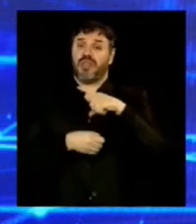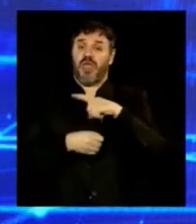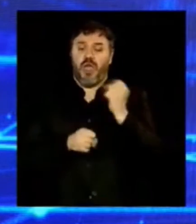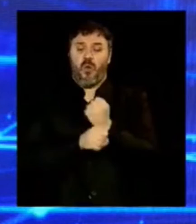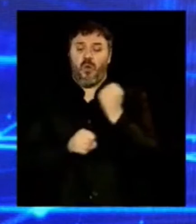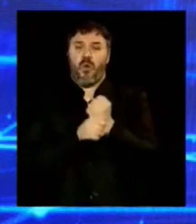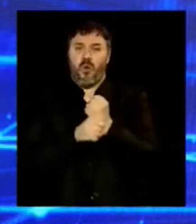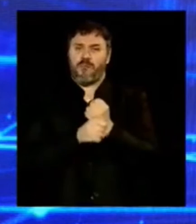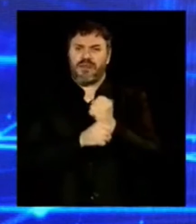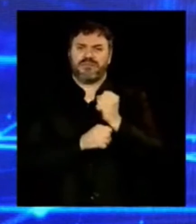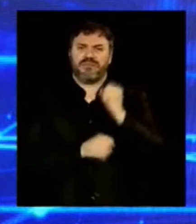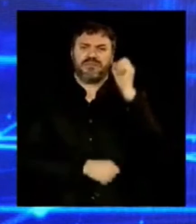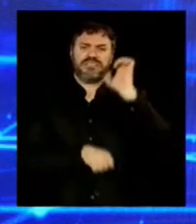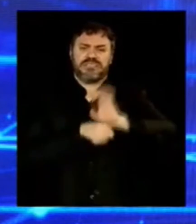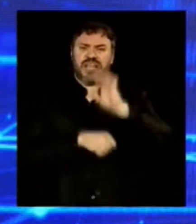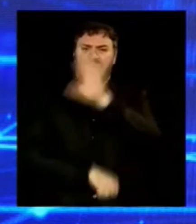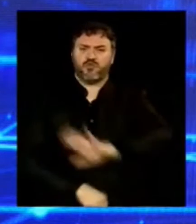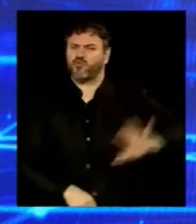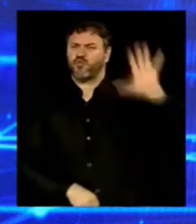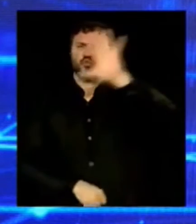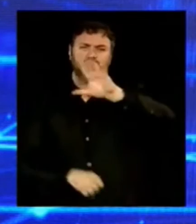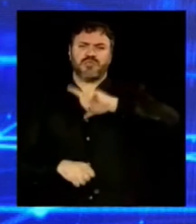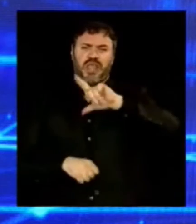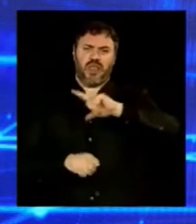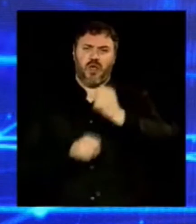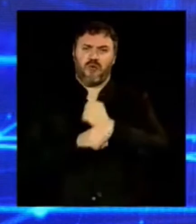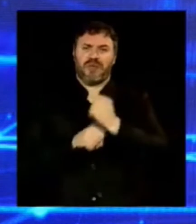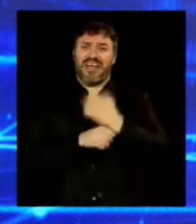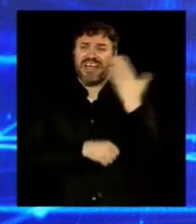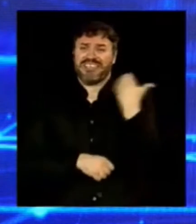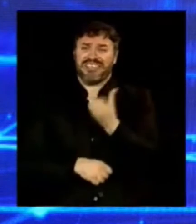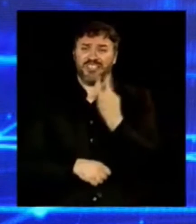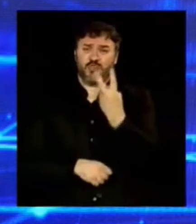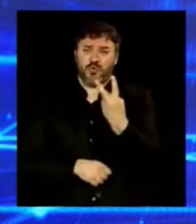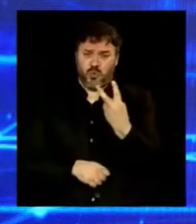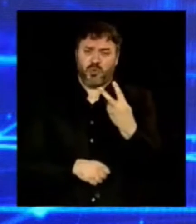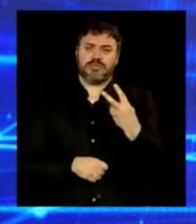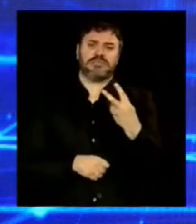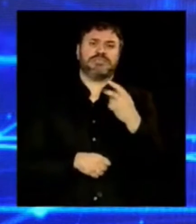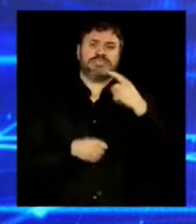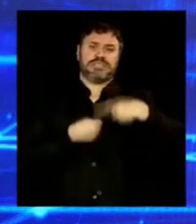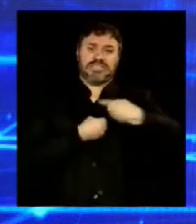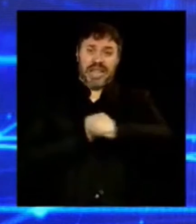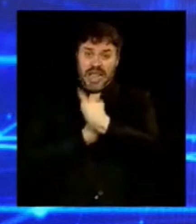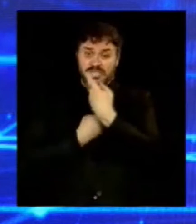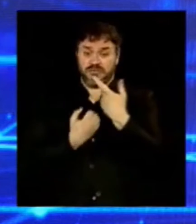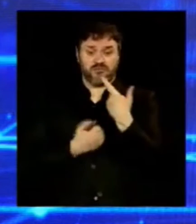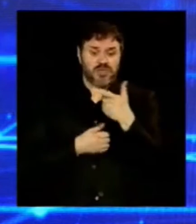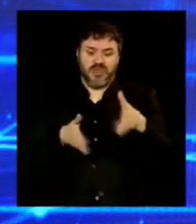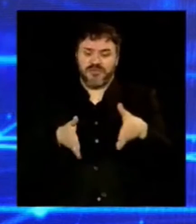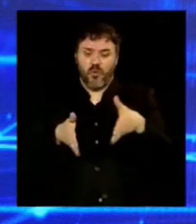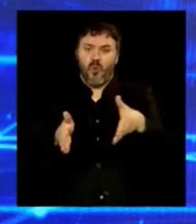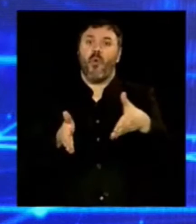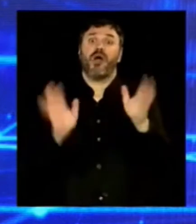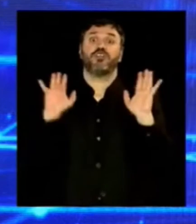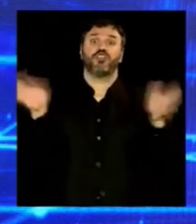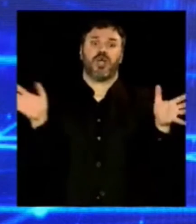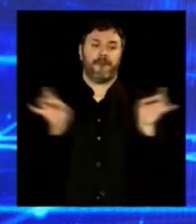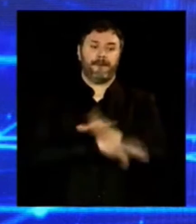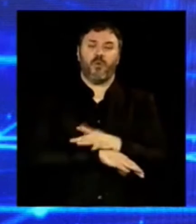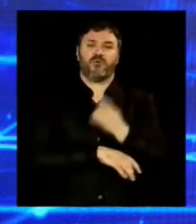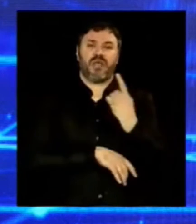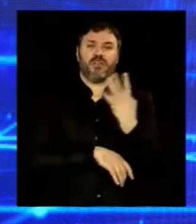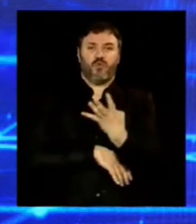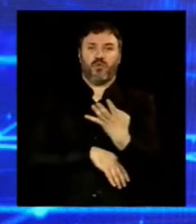as regiões. Eram 62 municípios sem acesso asfáltico. Nós demos, já concluímos 14, temos outras 13 com